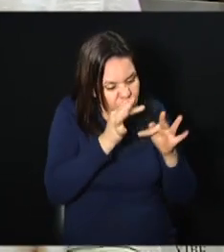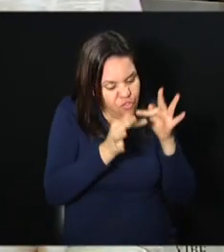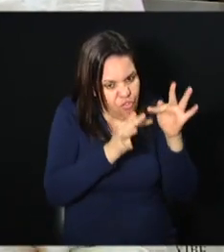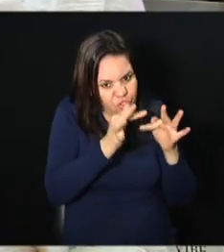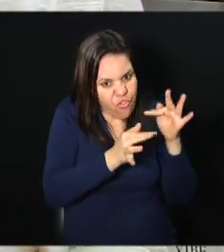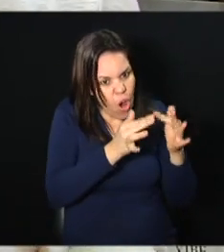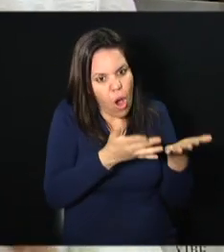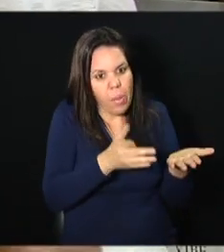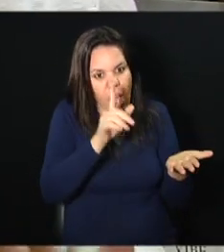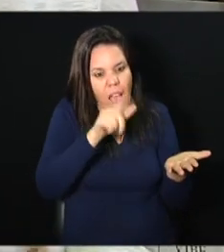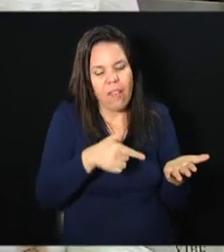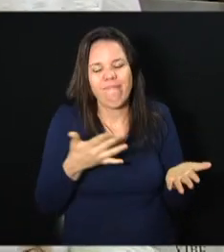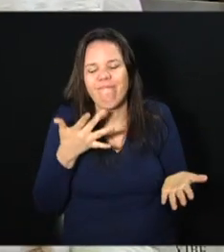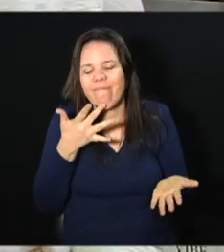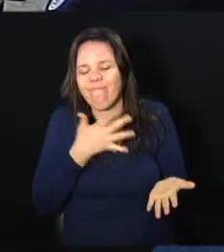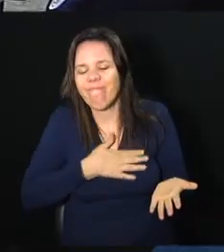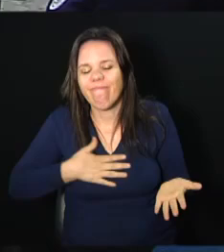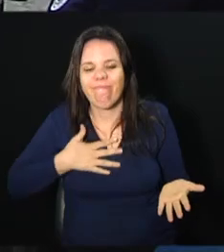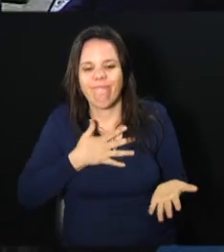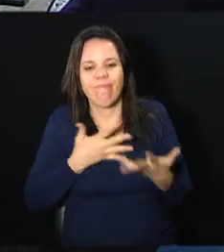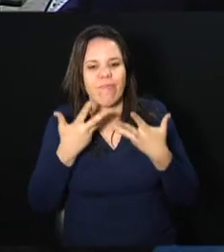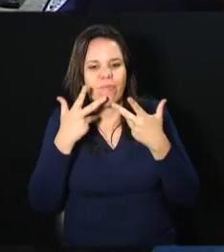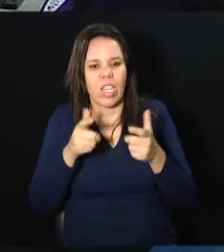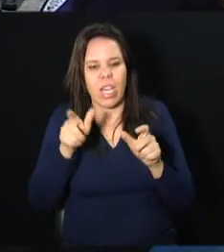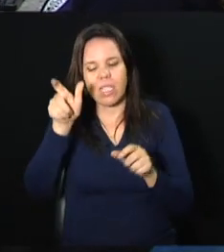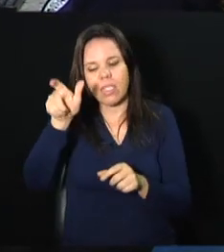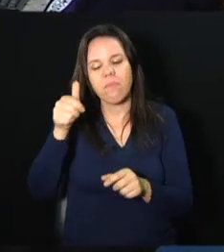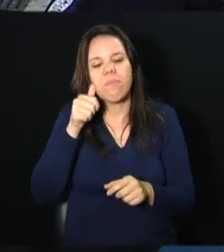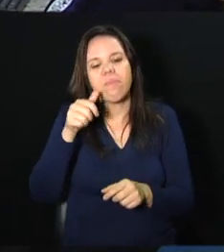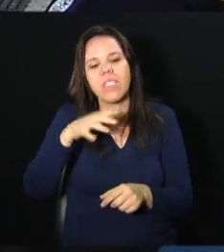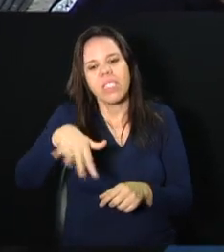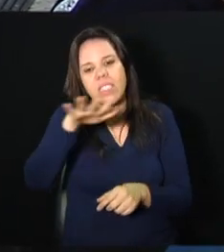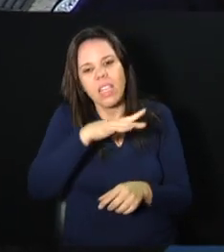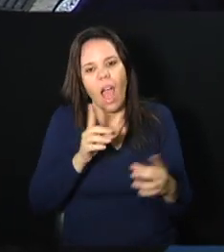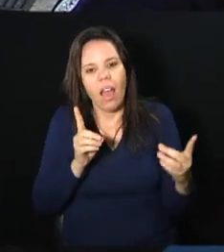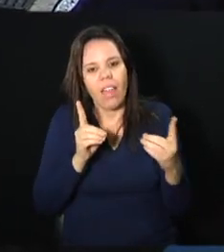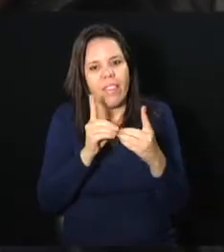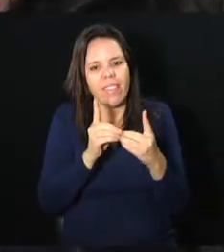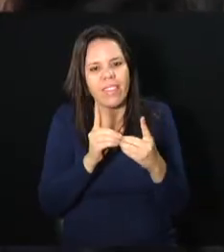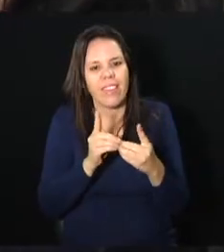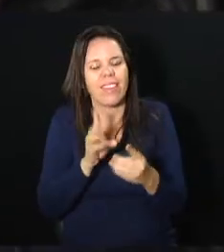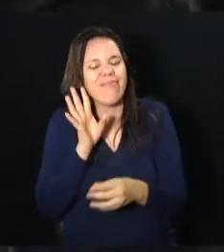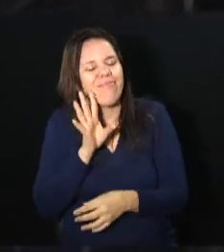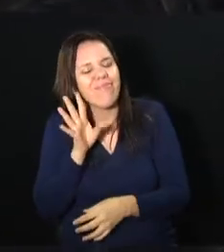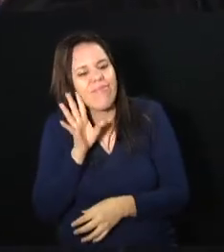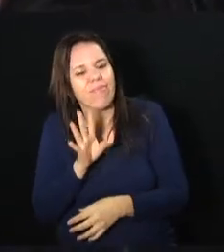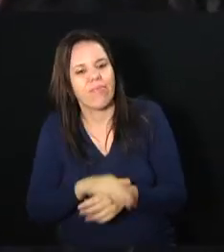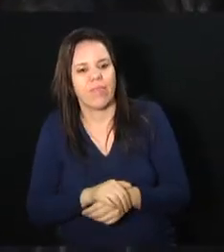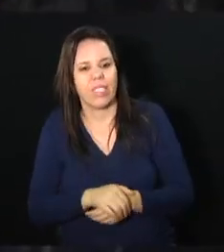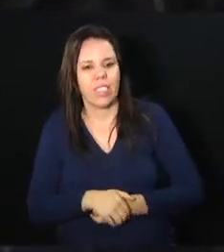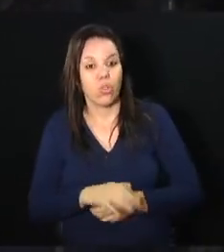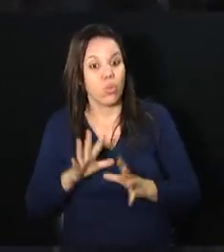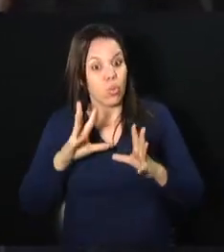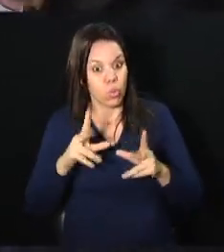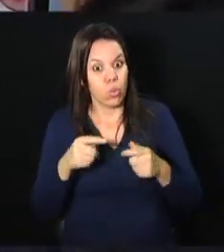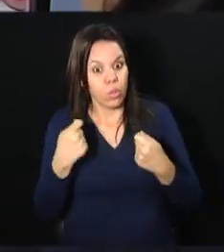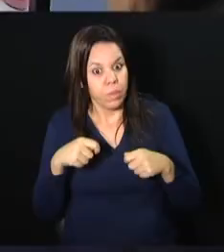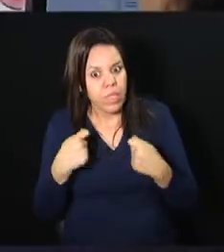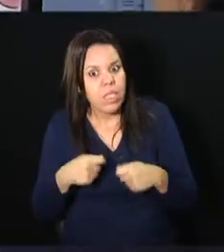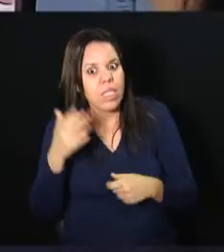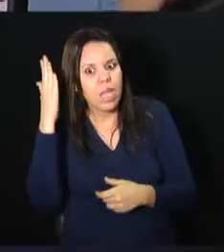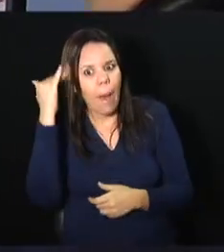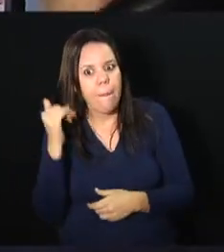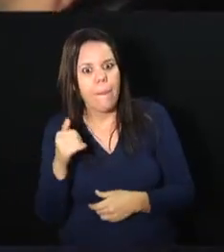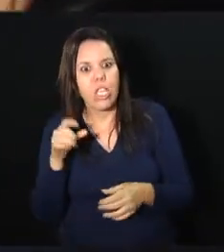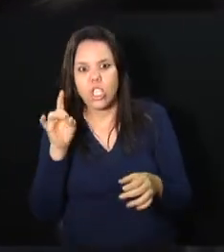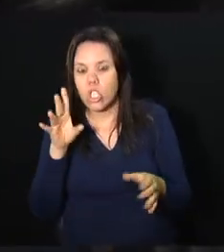coisa muito gostosa, porque as meninas são muito simpáticas. Eu não preciso... Tudo que eu preciso de saber,